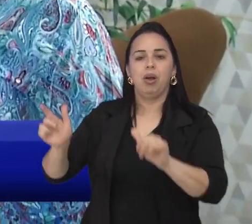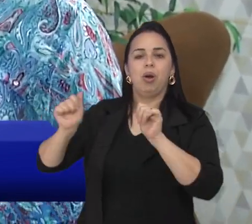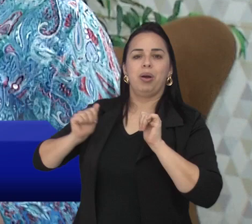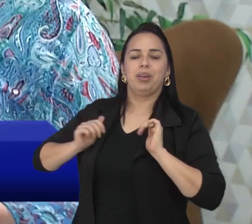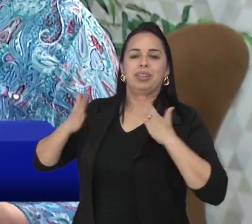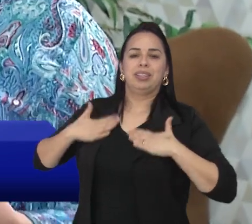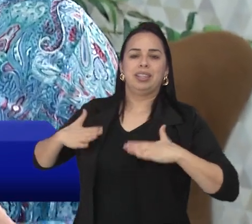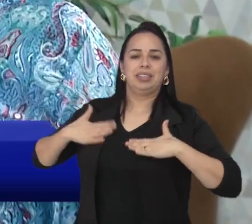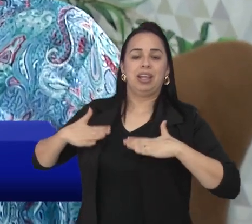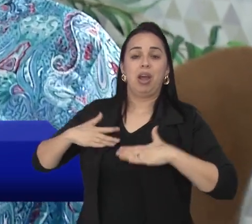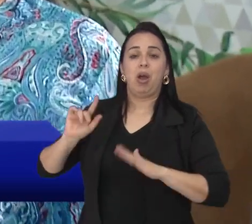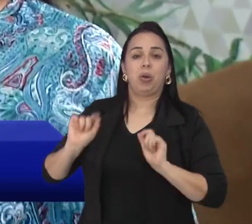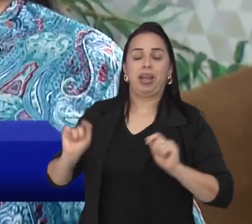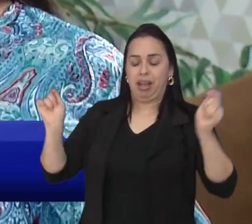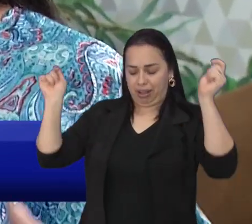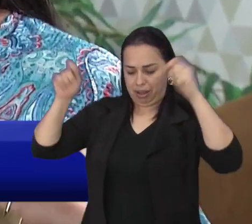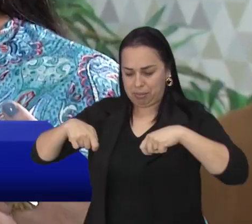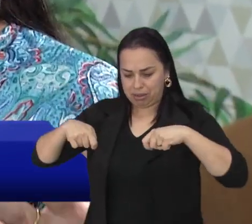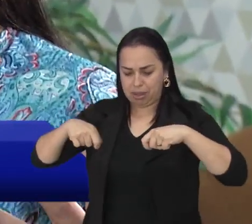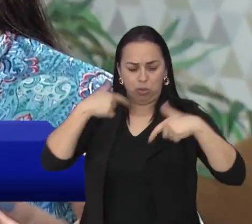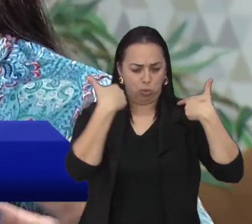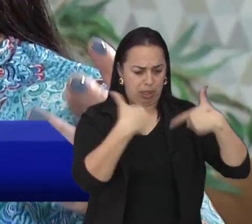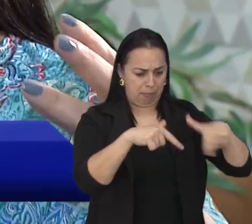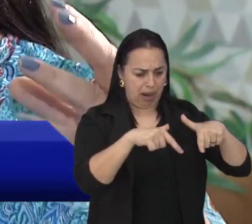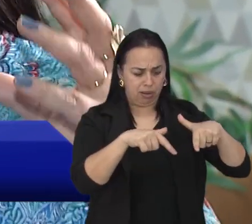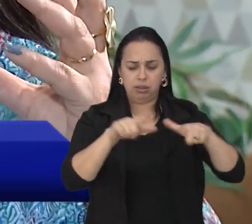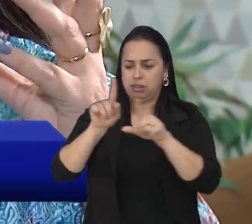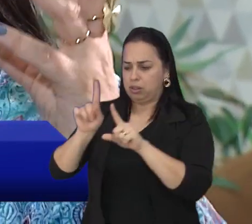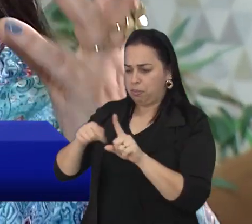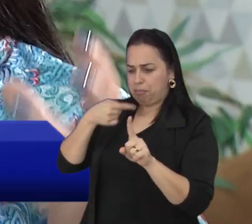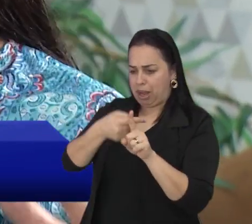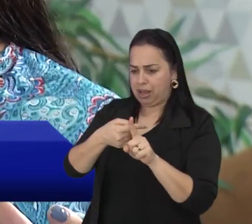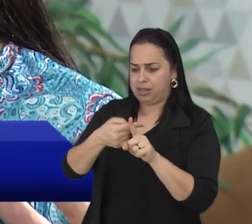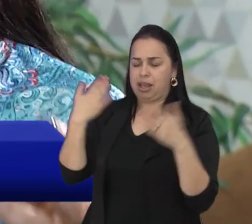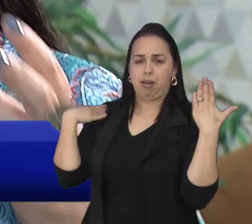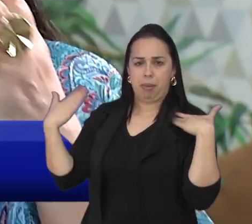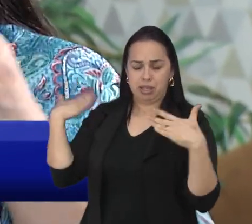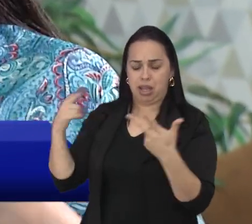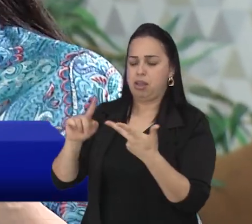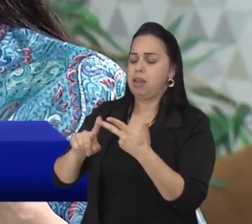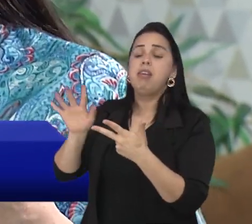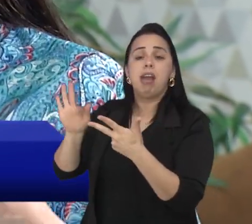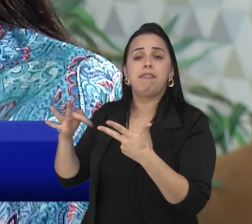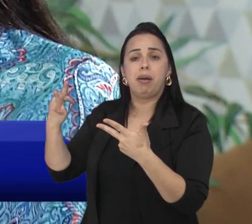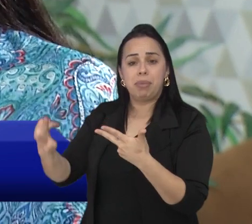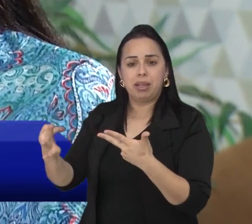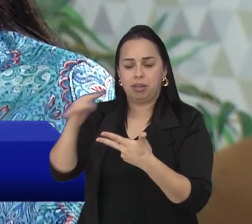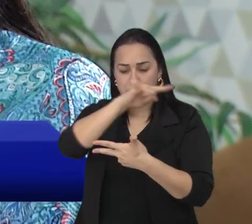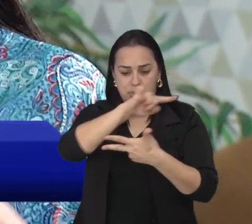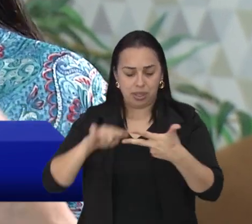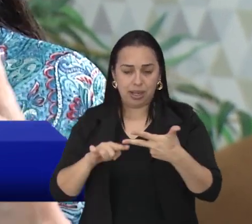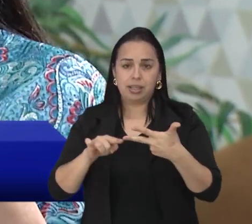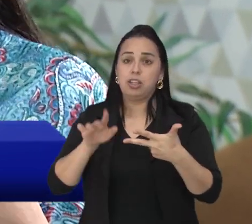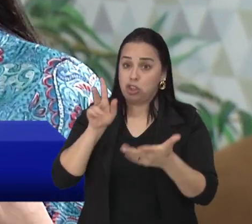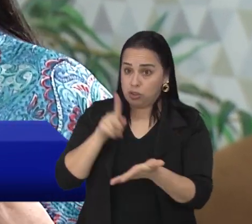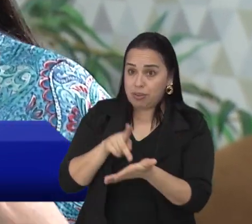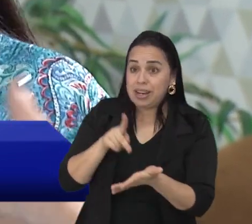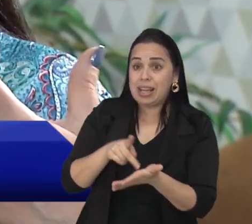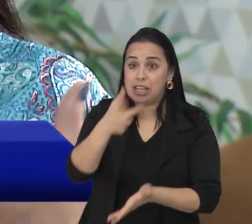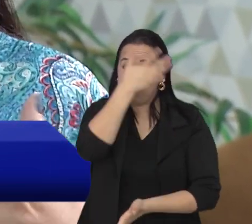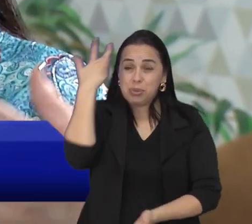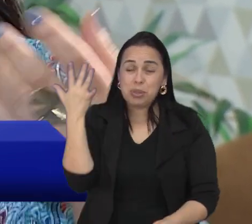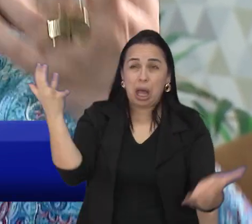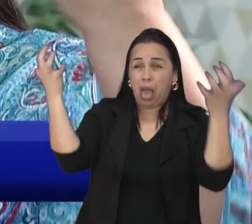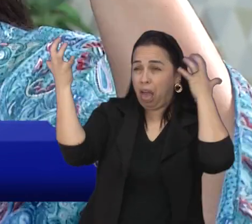todos. O ósseo criativo é a sua capacidade de conciliar o trabalho, o lazer e a família. Na realidade,